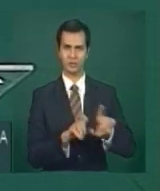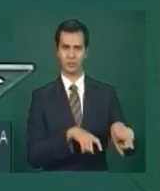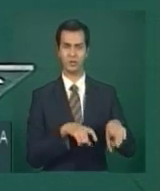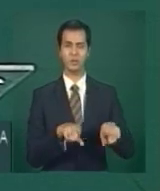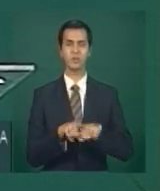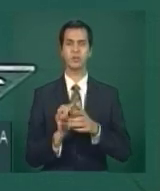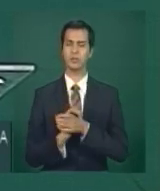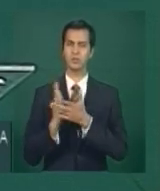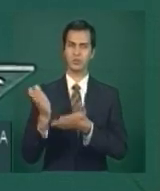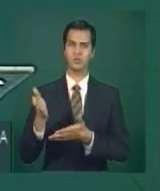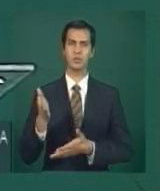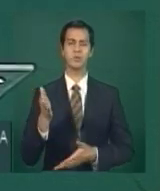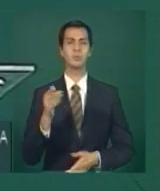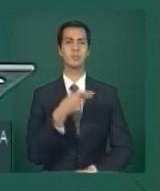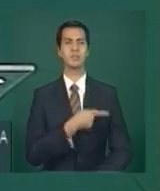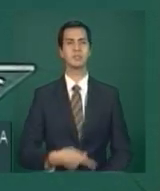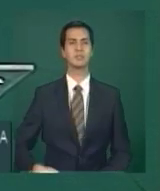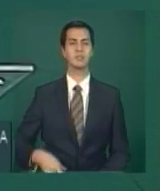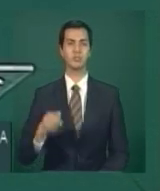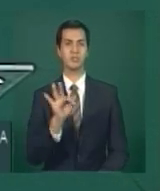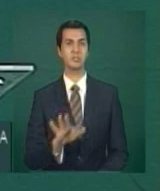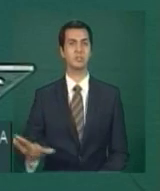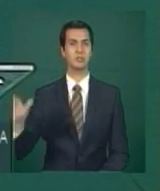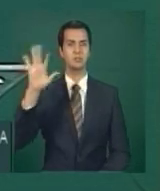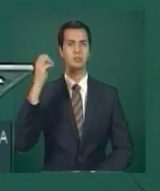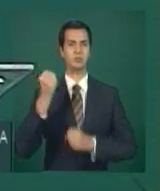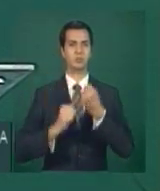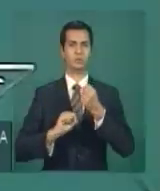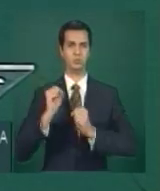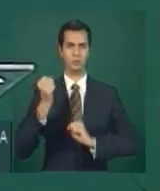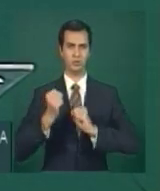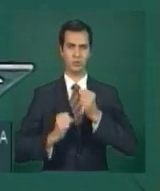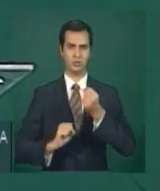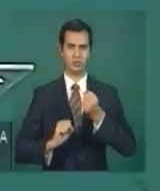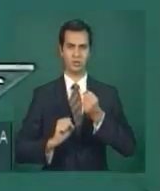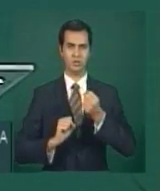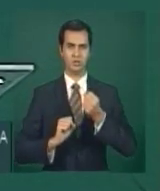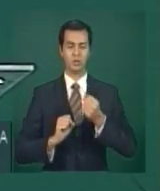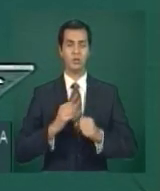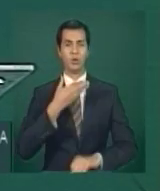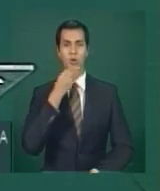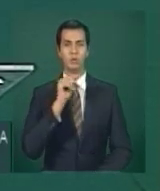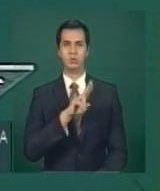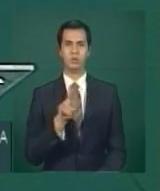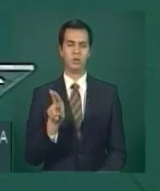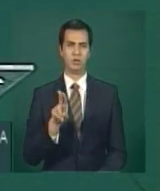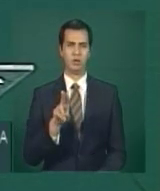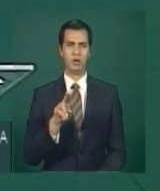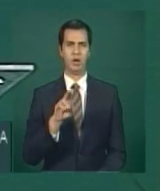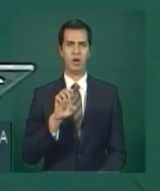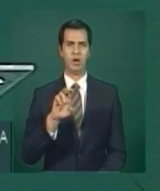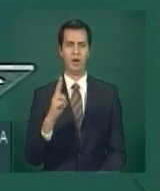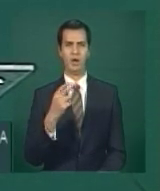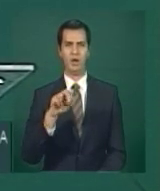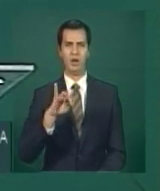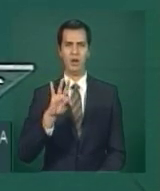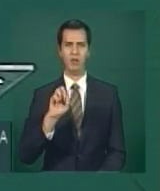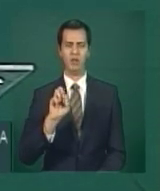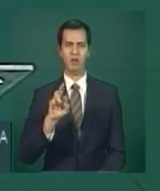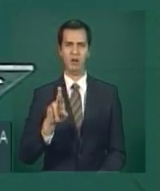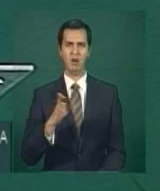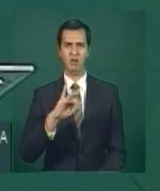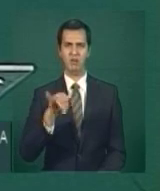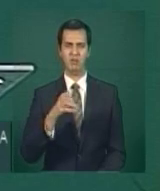da Federação das Indústrias do Estado do Rio Grande do Sul, Heitor José Miller, pela sua